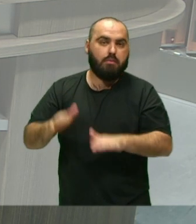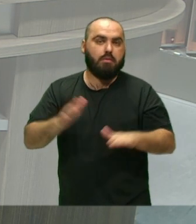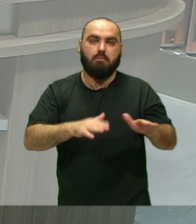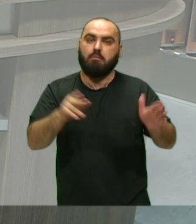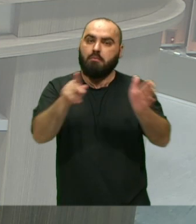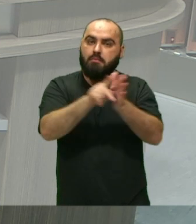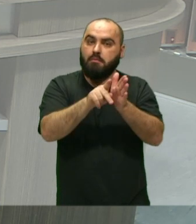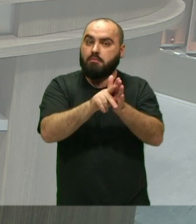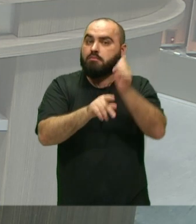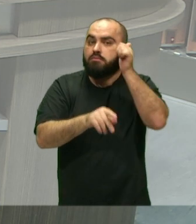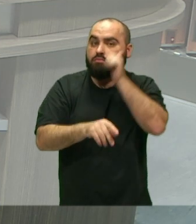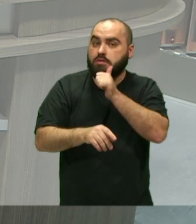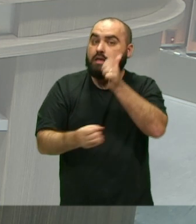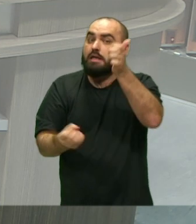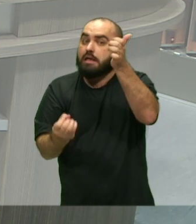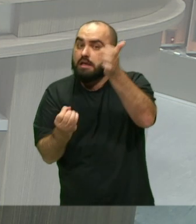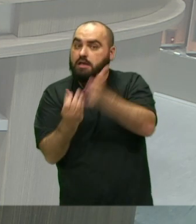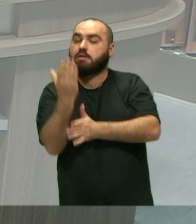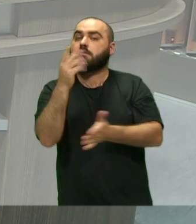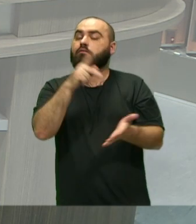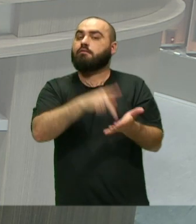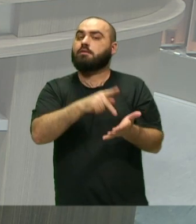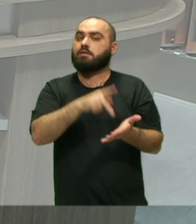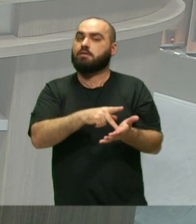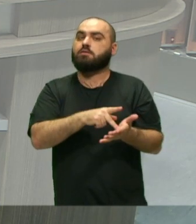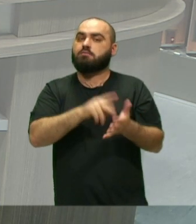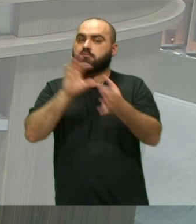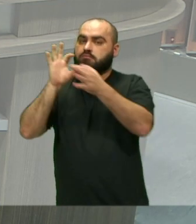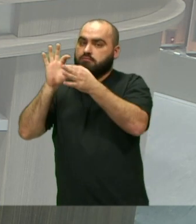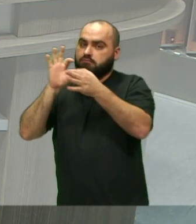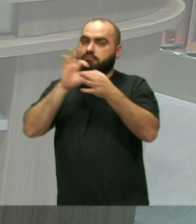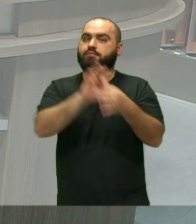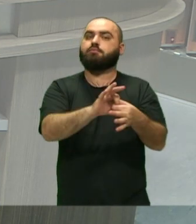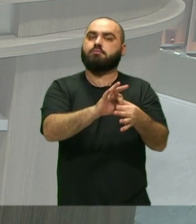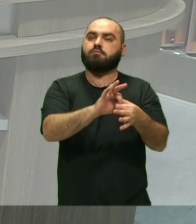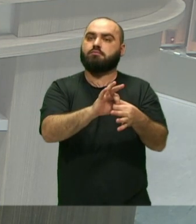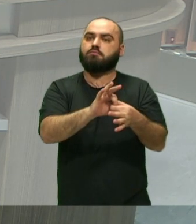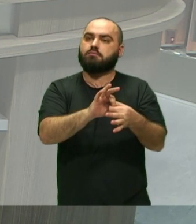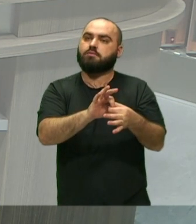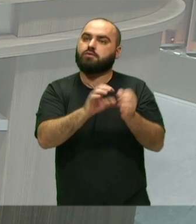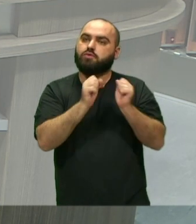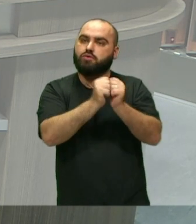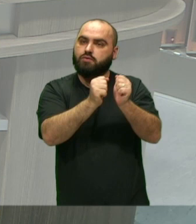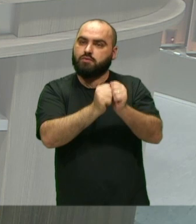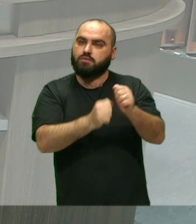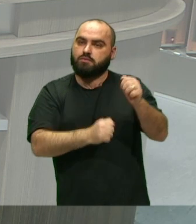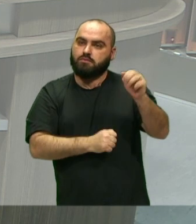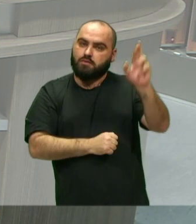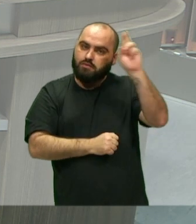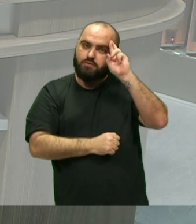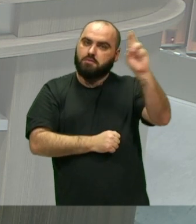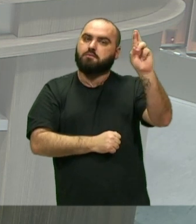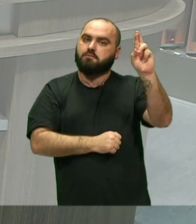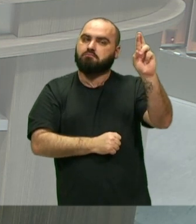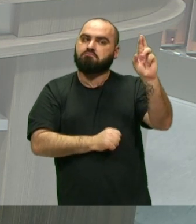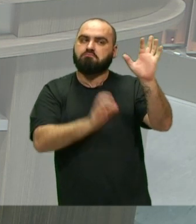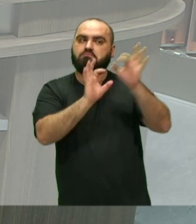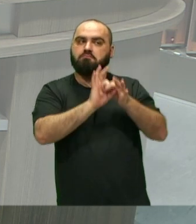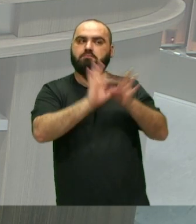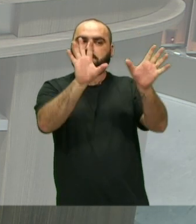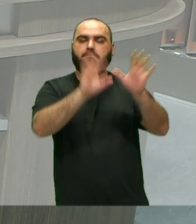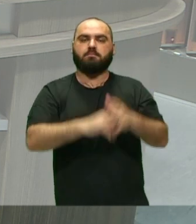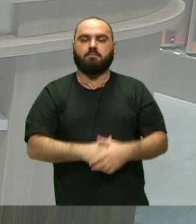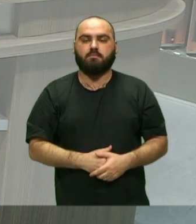Mulher E ali fundaram Essa filial Com a benção da Mestra Com esse pedido De licença Então em 2018